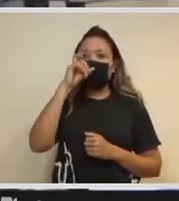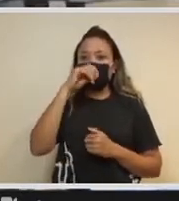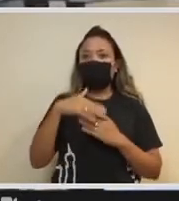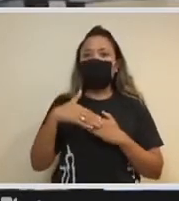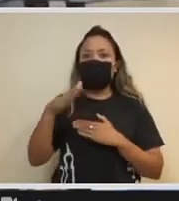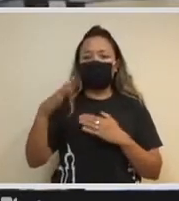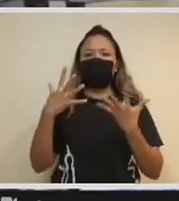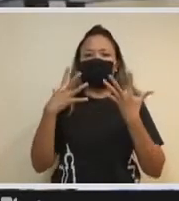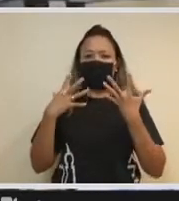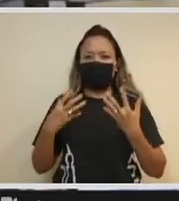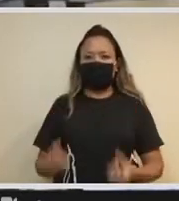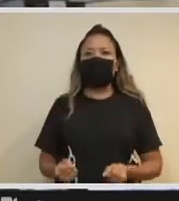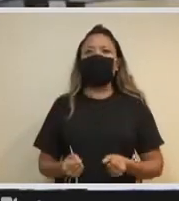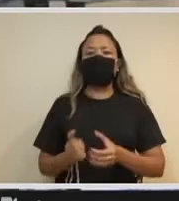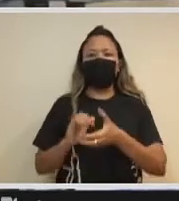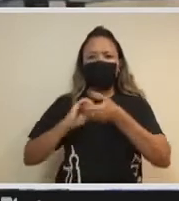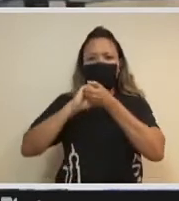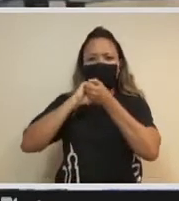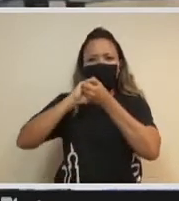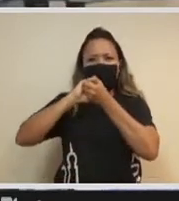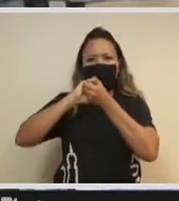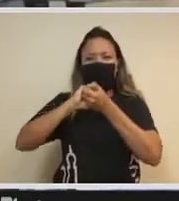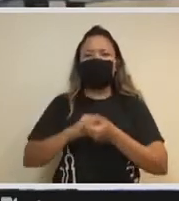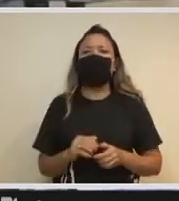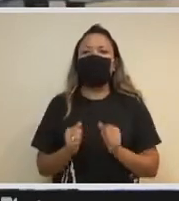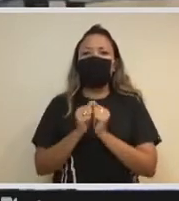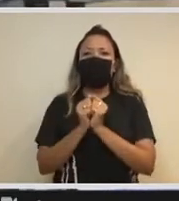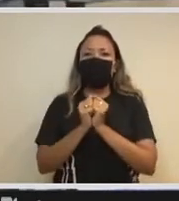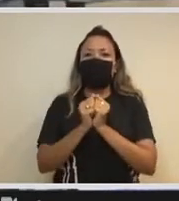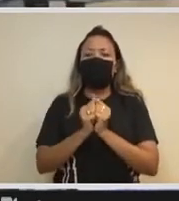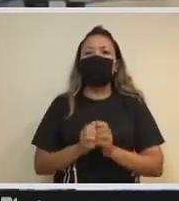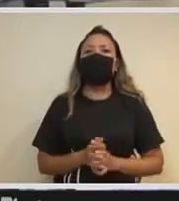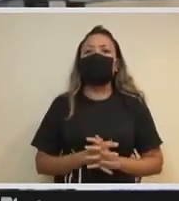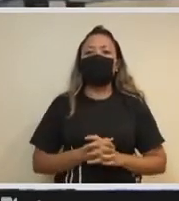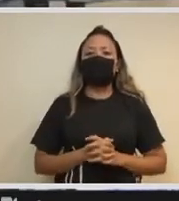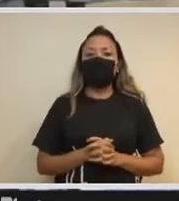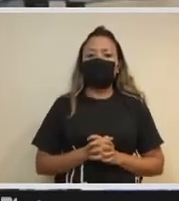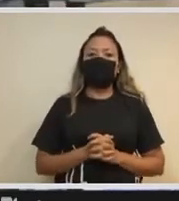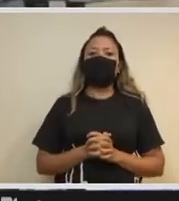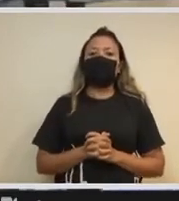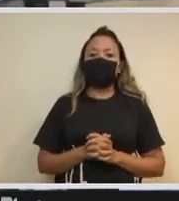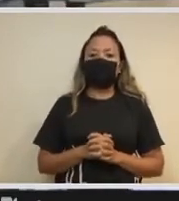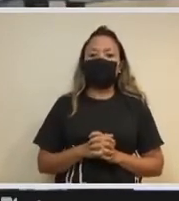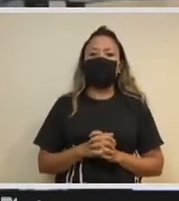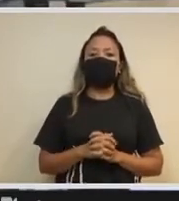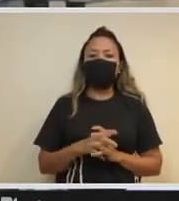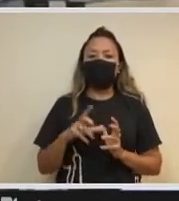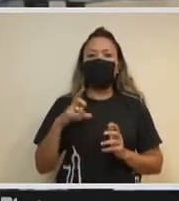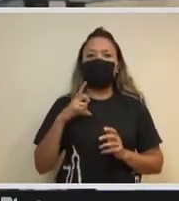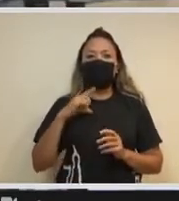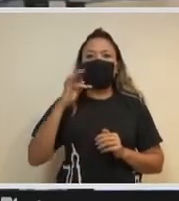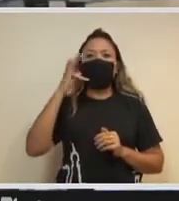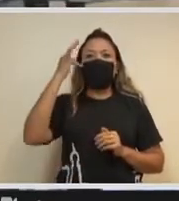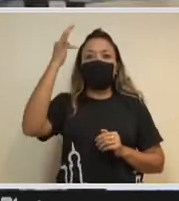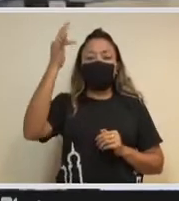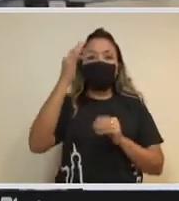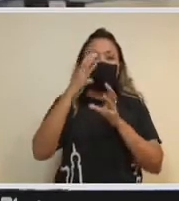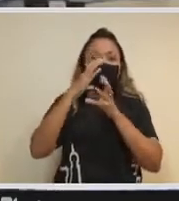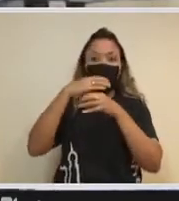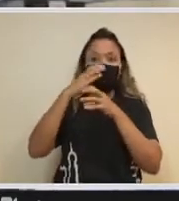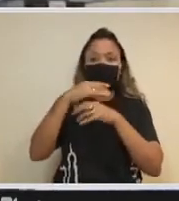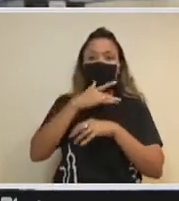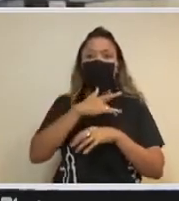Centro de Estudos Estratégicos poderá lidar com essas dimensões do futuro da ciência, o futuro da